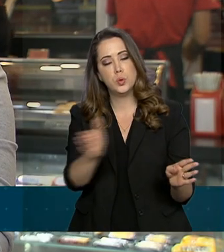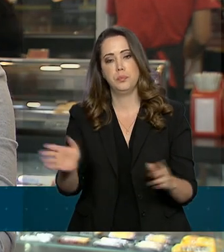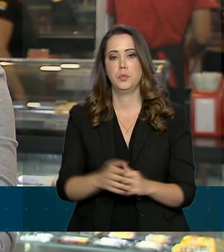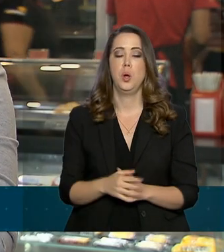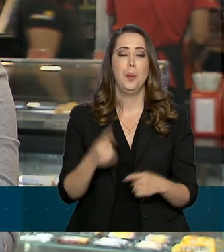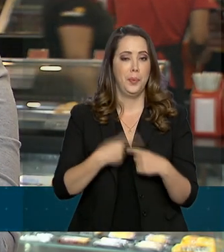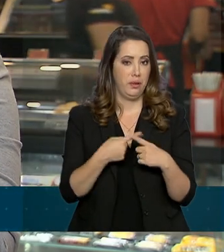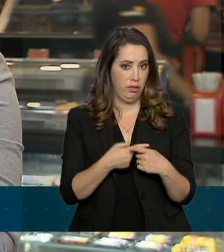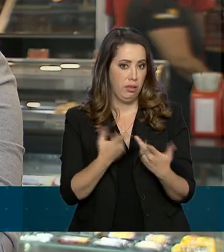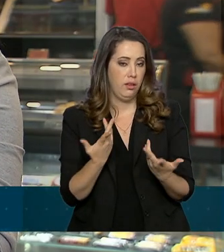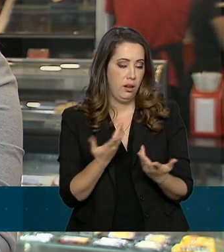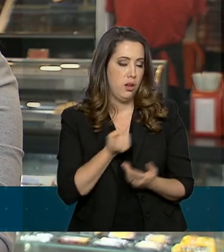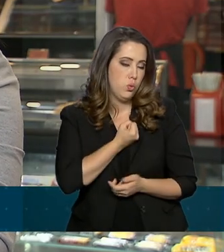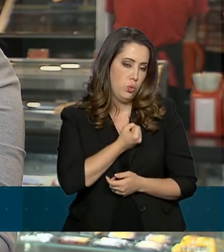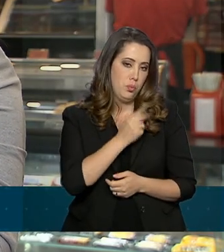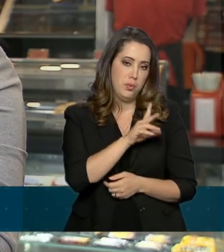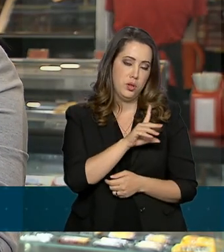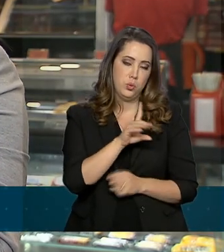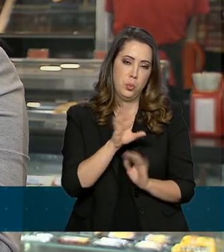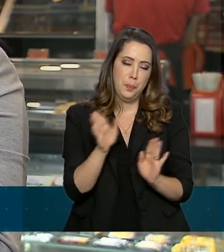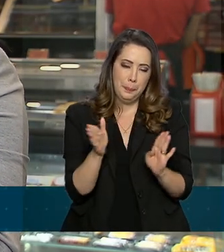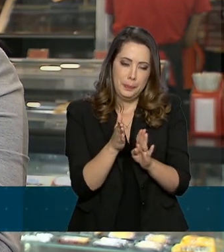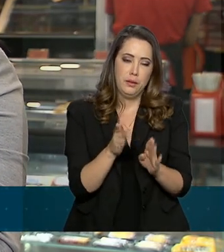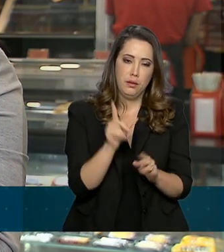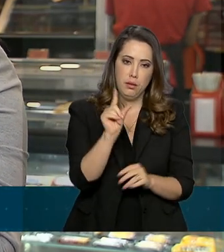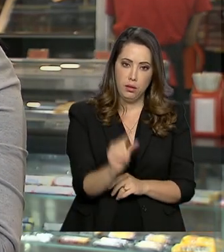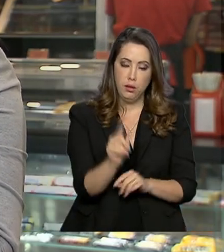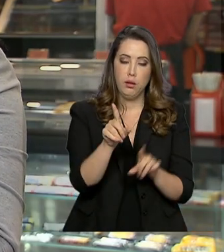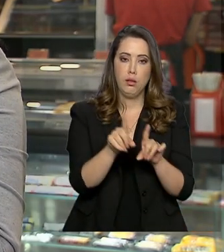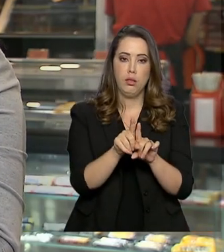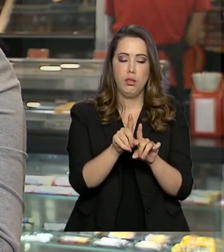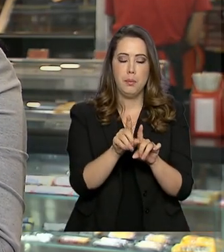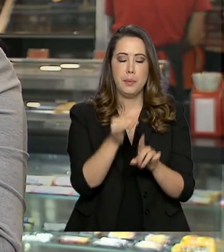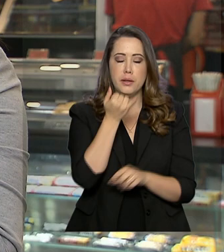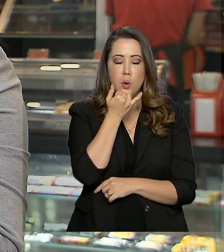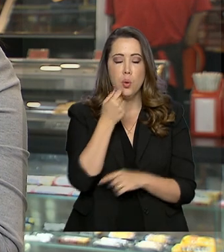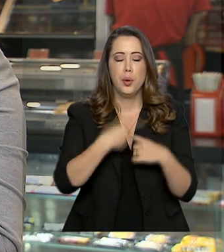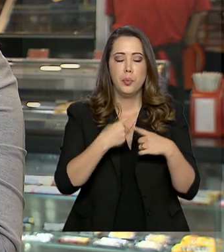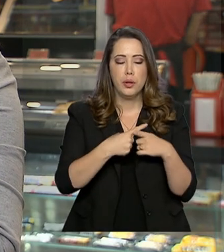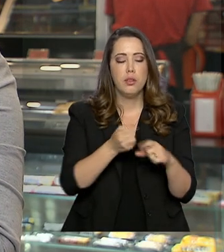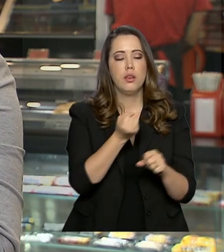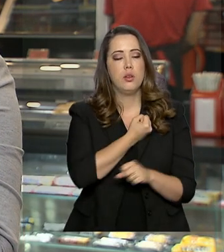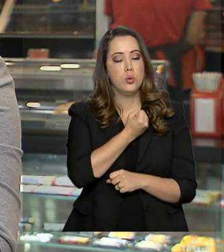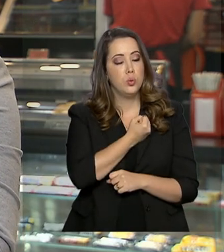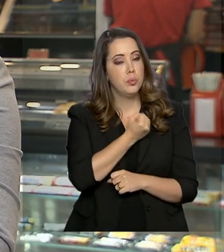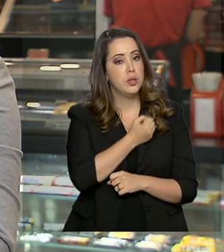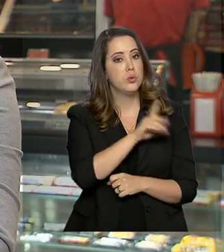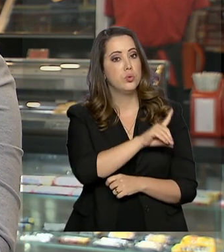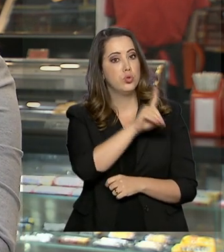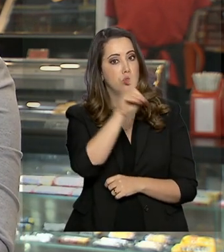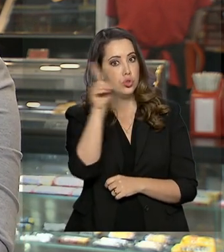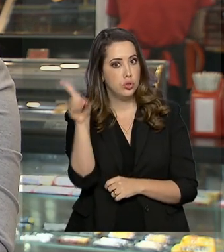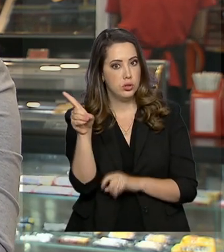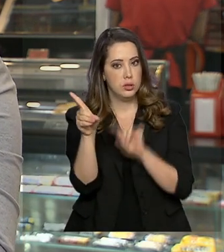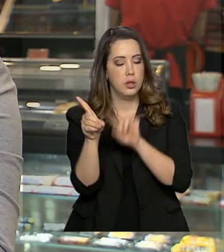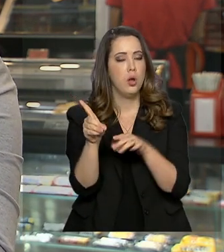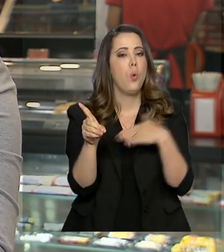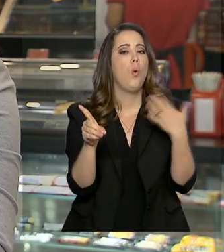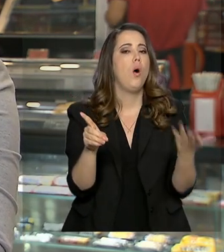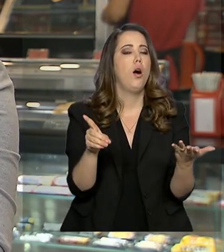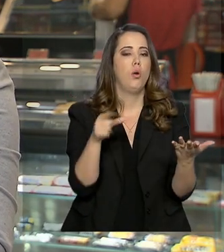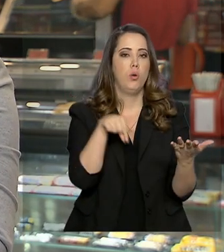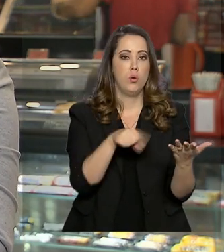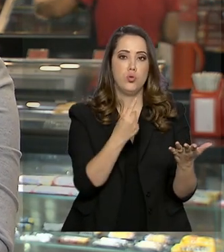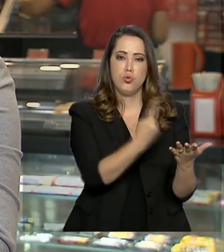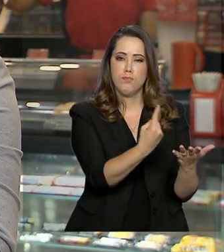número mínimo de dias que devem ser dedicados a filmes nacionais. Isso de acordo com a quantidade de salas de exibição operadas por cada